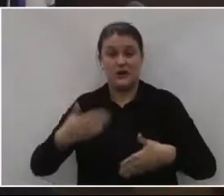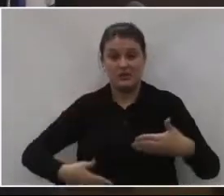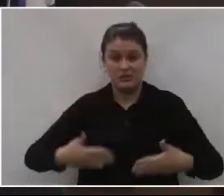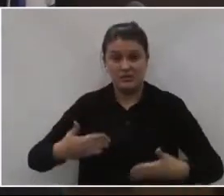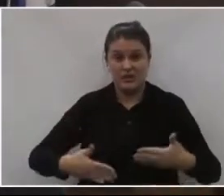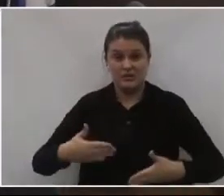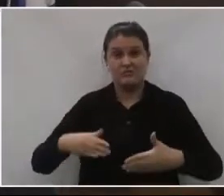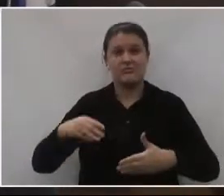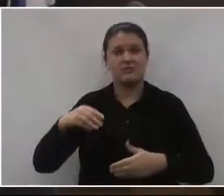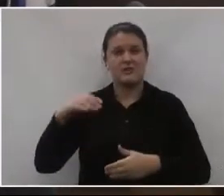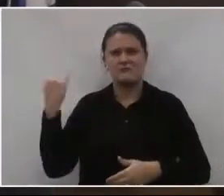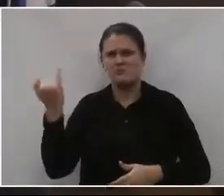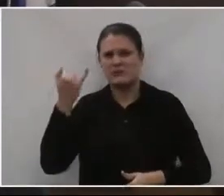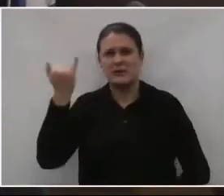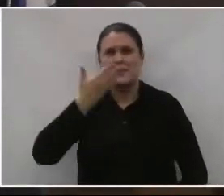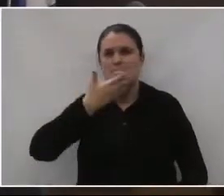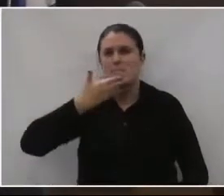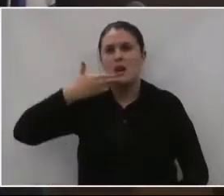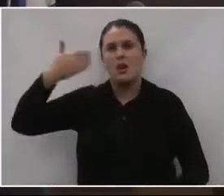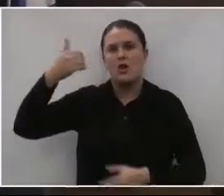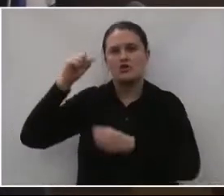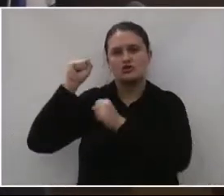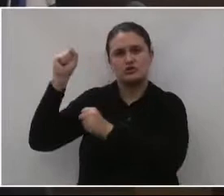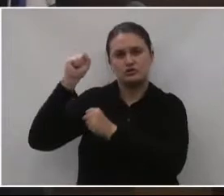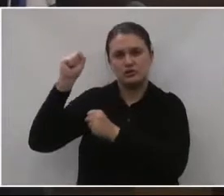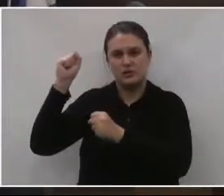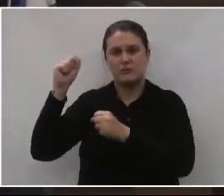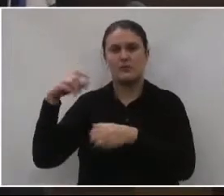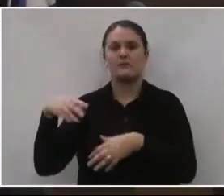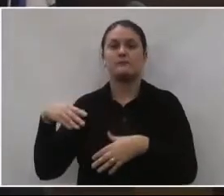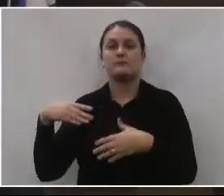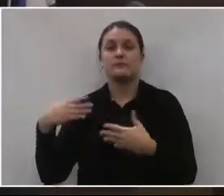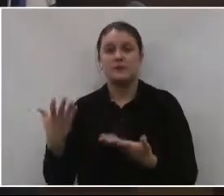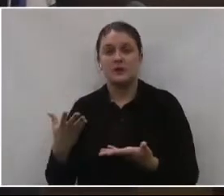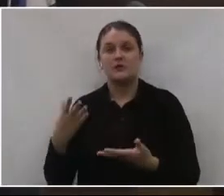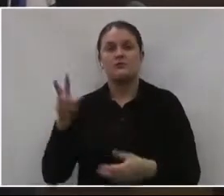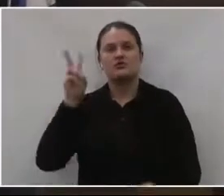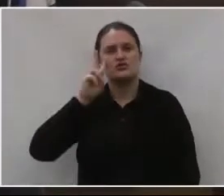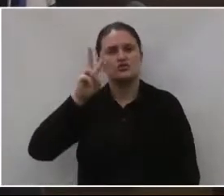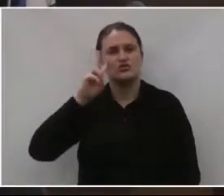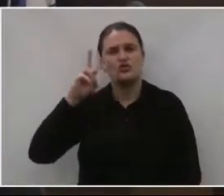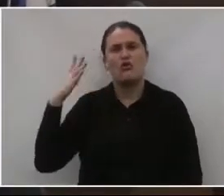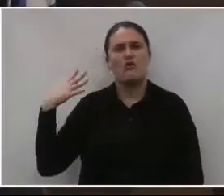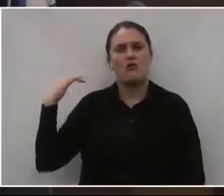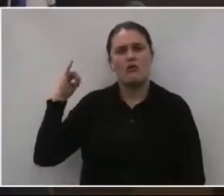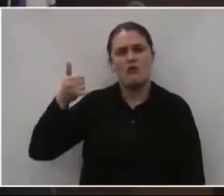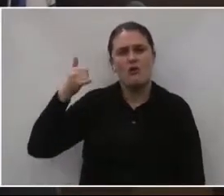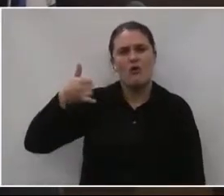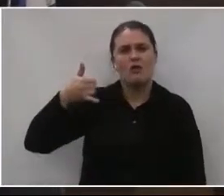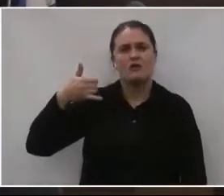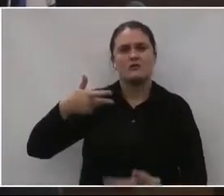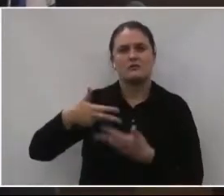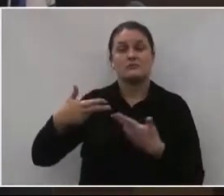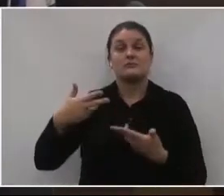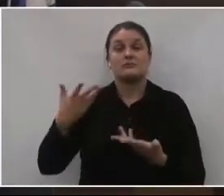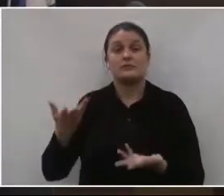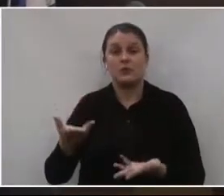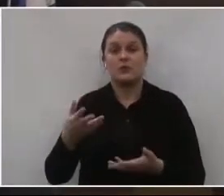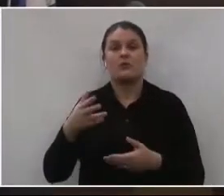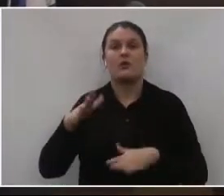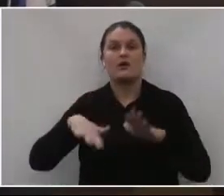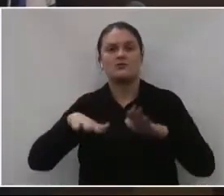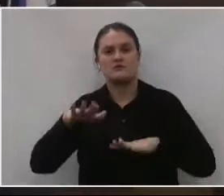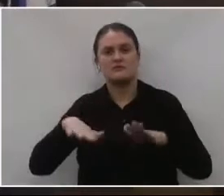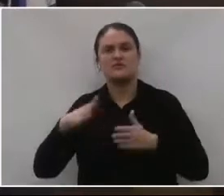fizeram história, as melhores equipes, né? Então, resgata muita coisa, é lógico que